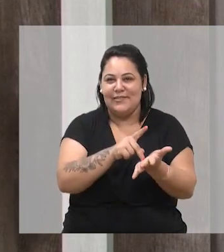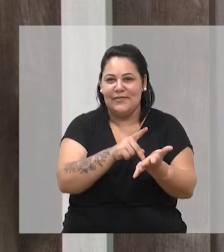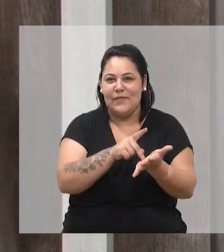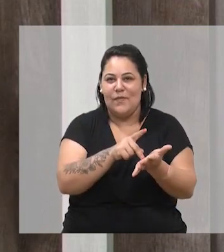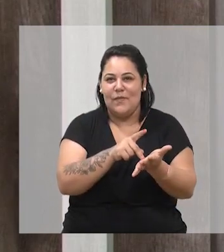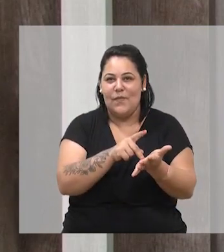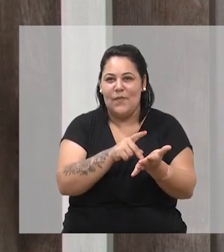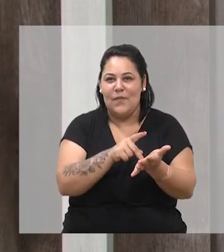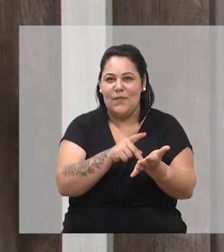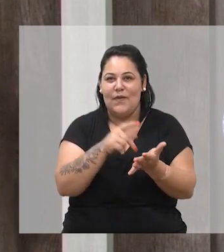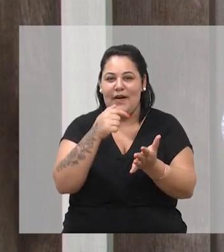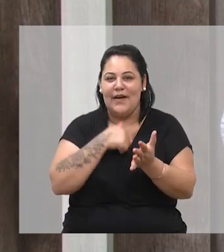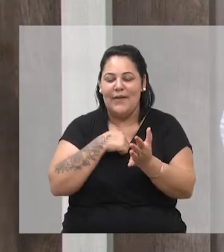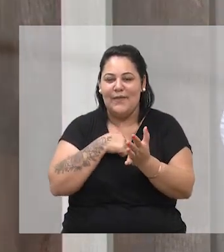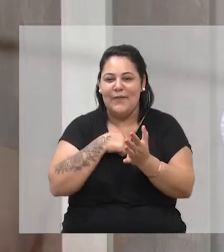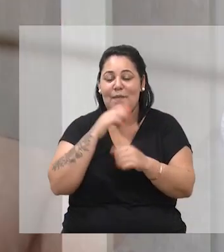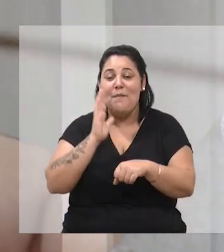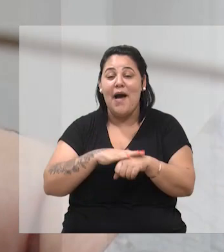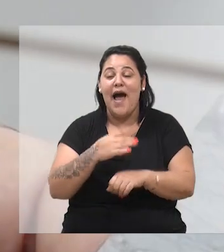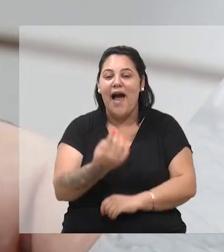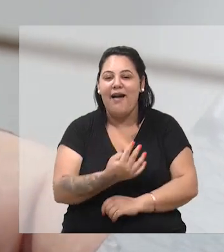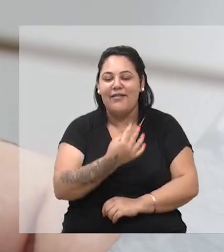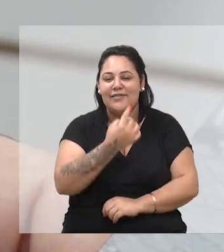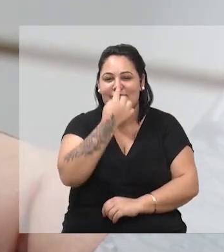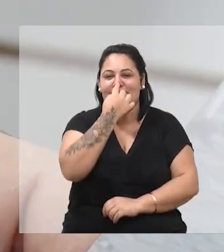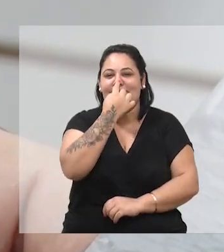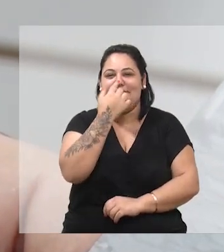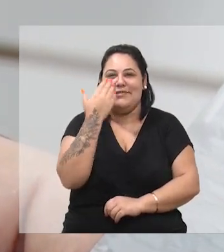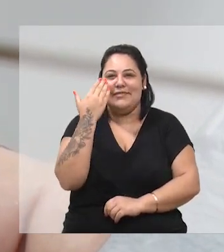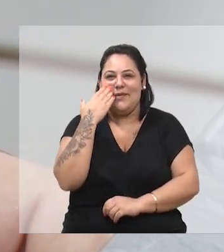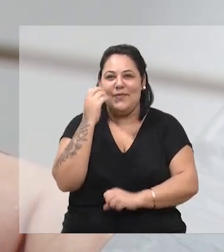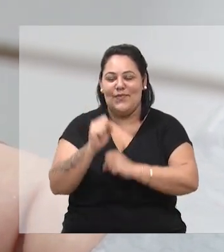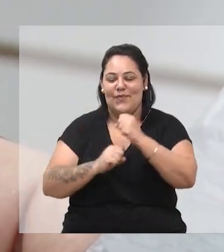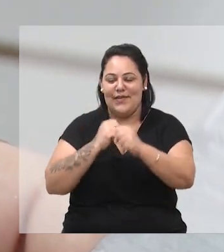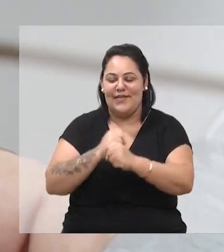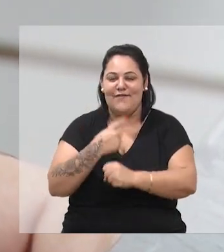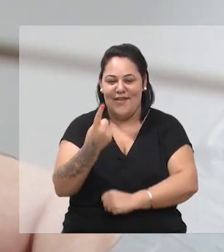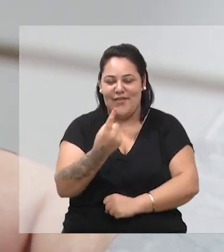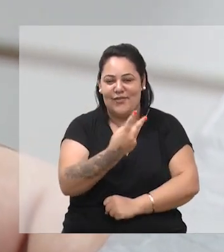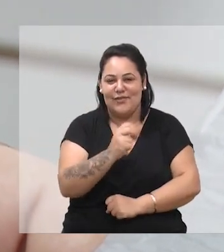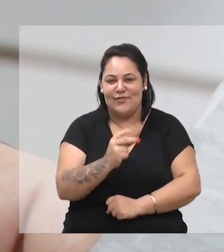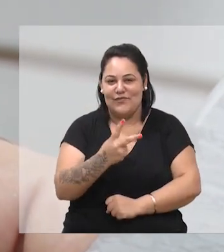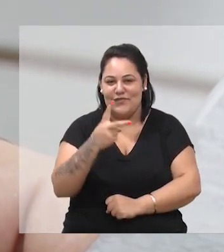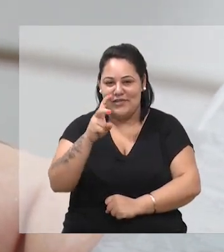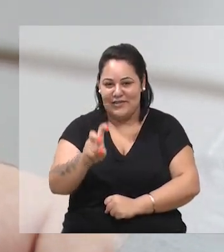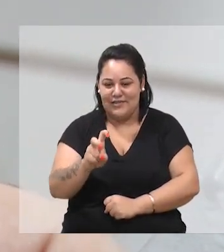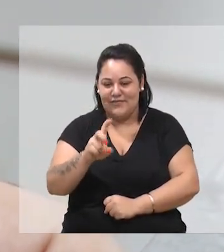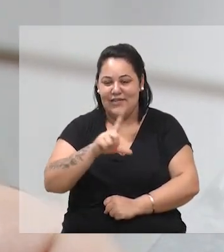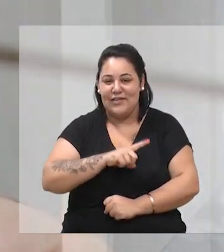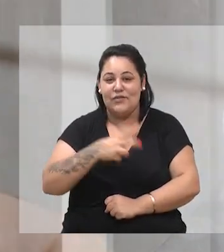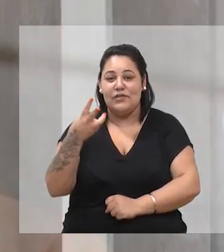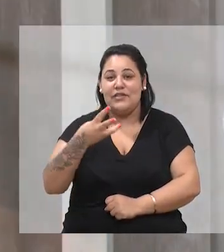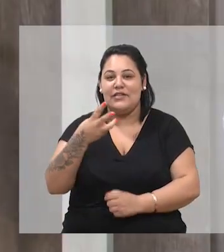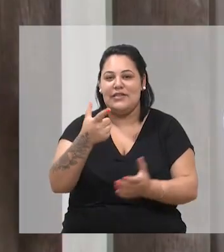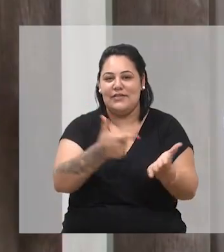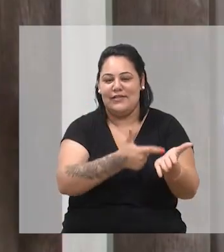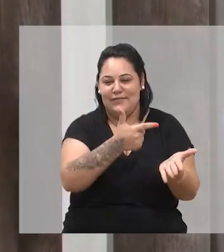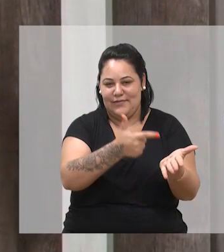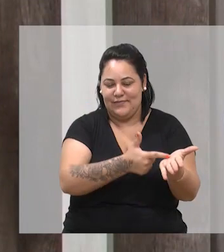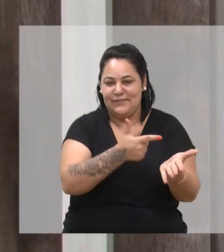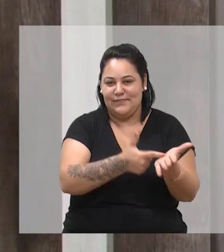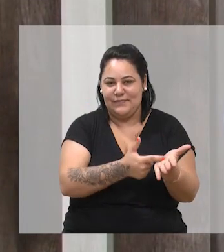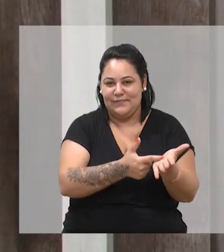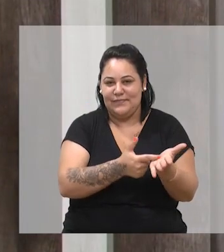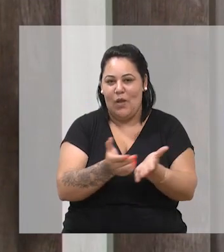Luquez, organizou a obra Coletânea de Autores da Serra Gaúcha, contos. Pauta do